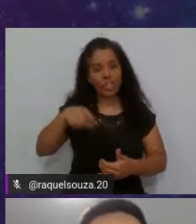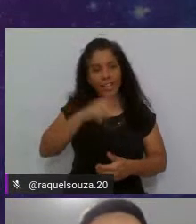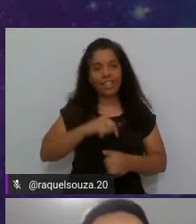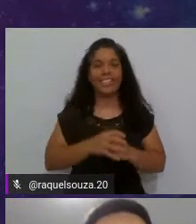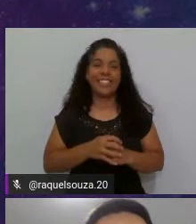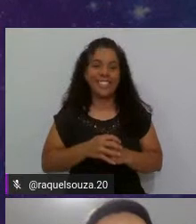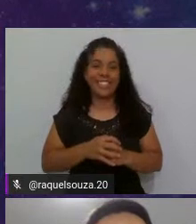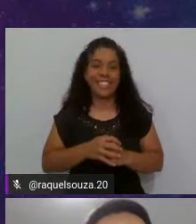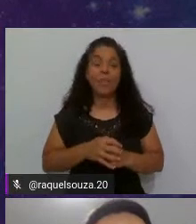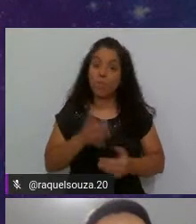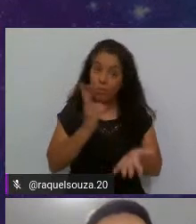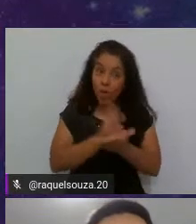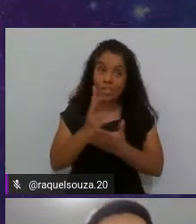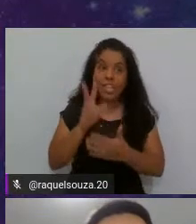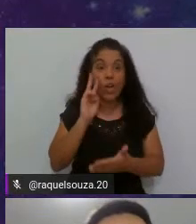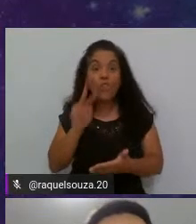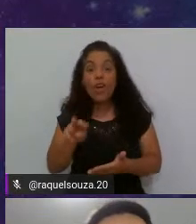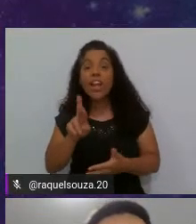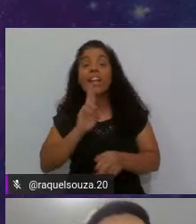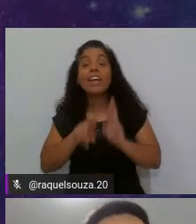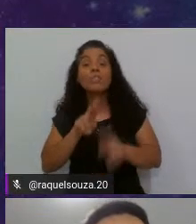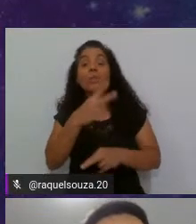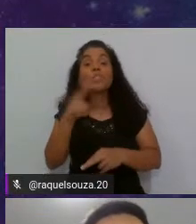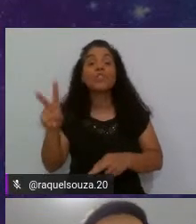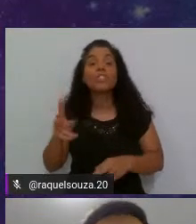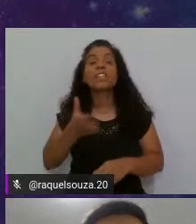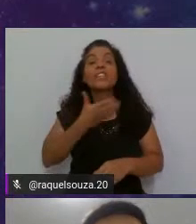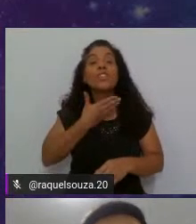Vou seguindo aqui e vou dar uma olhada nas respostas de vocês.